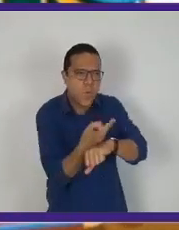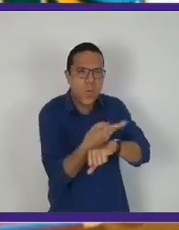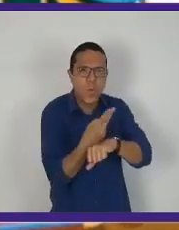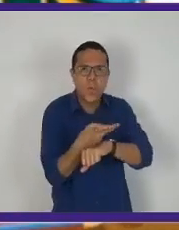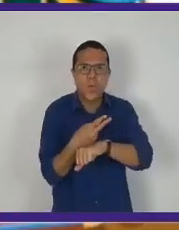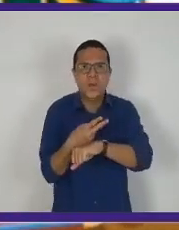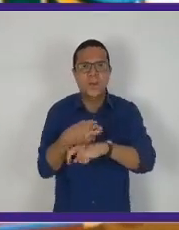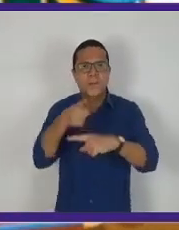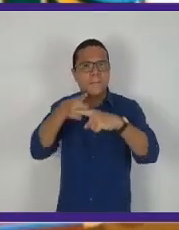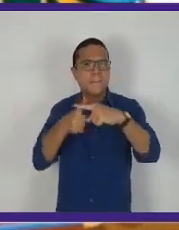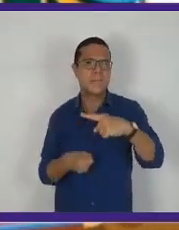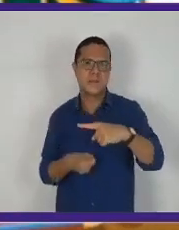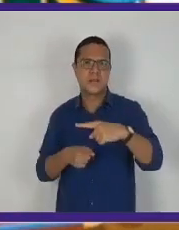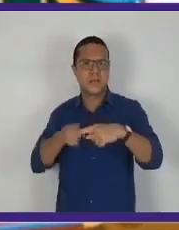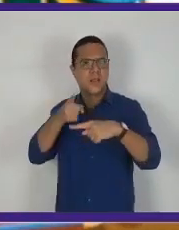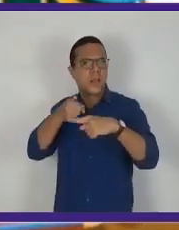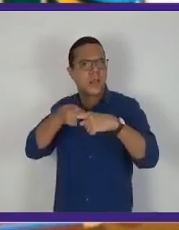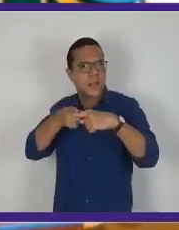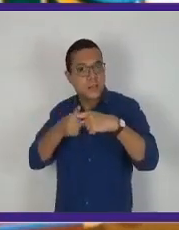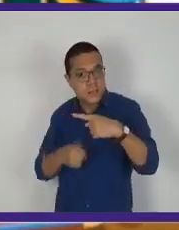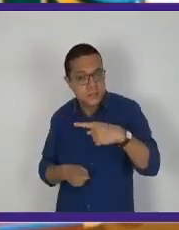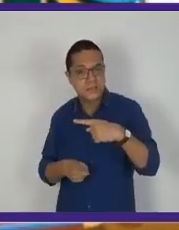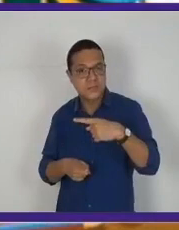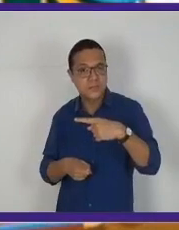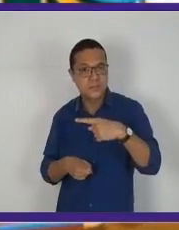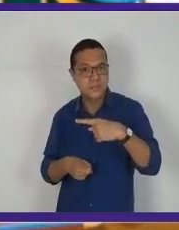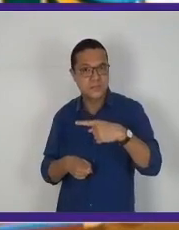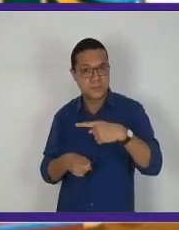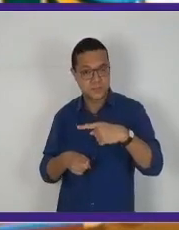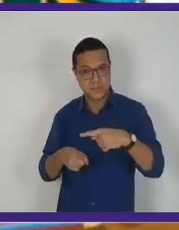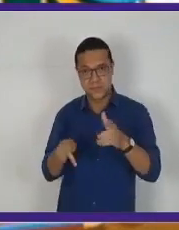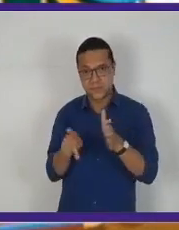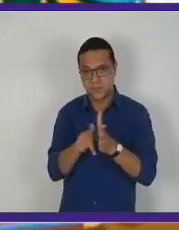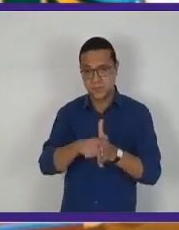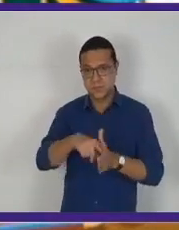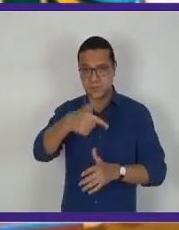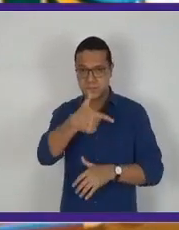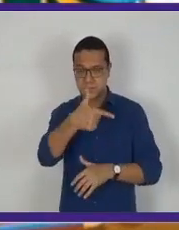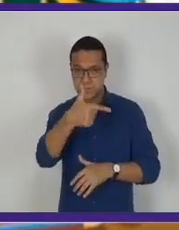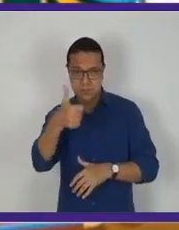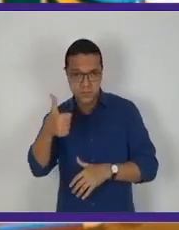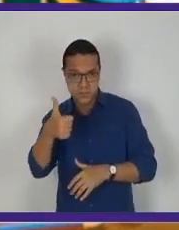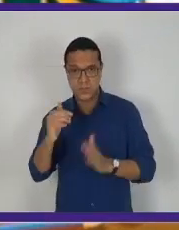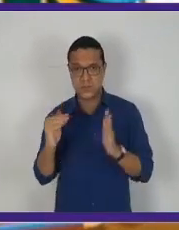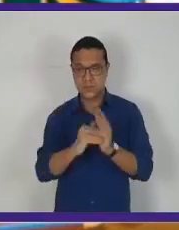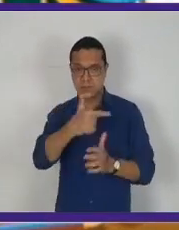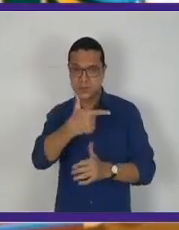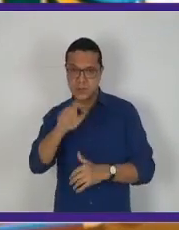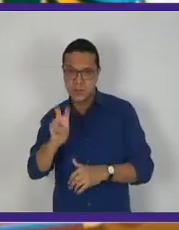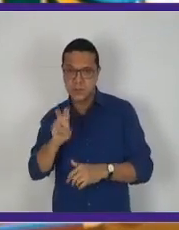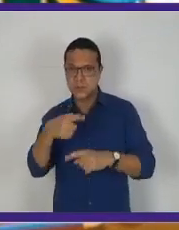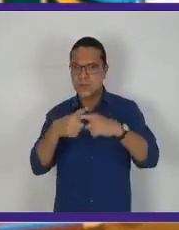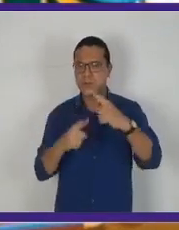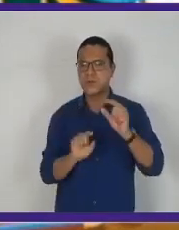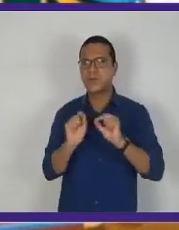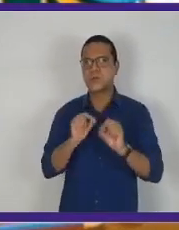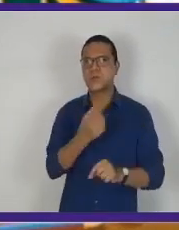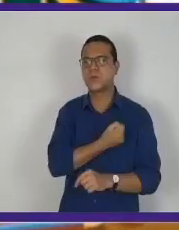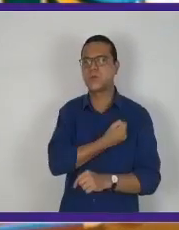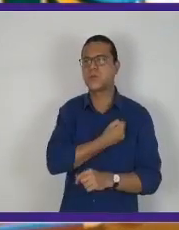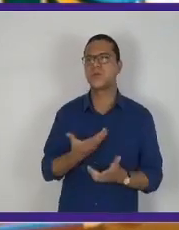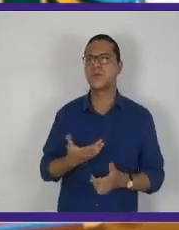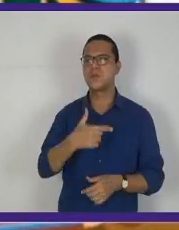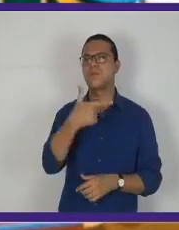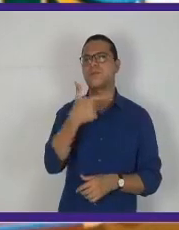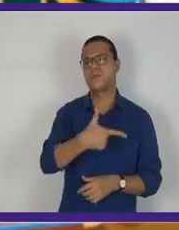procurar a metade. A metade... De 21 a 25, a metade foi o número